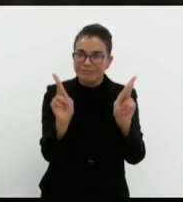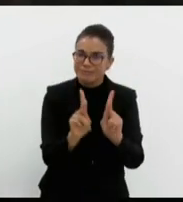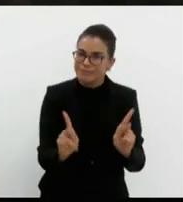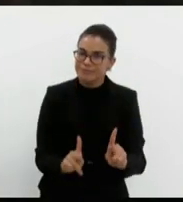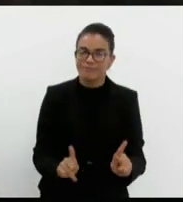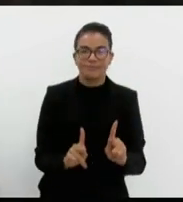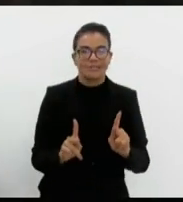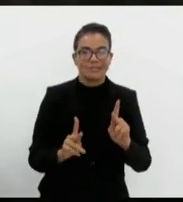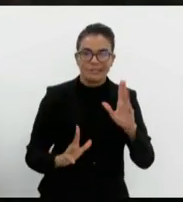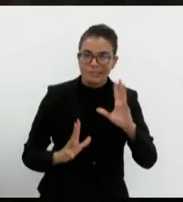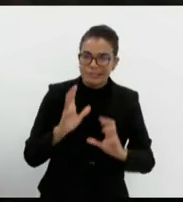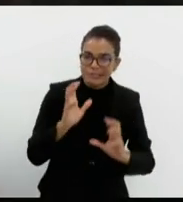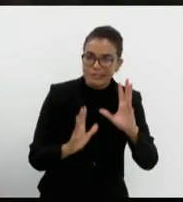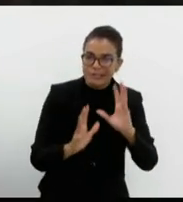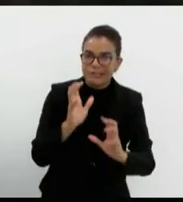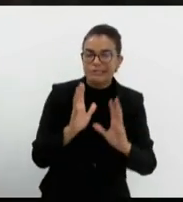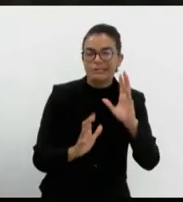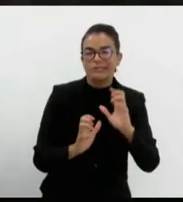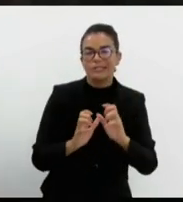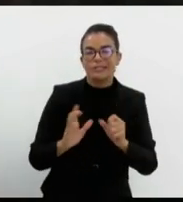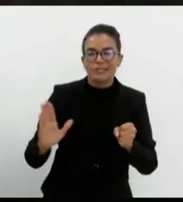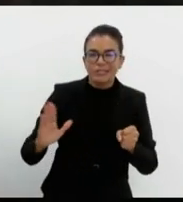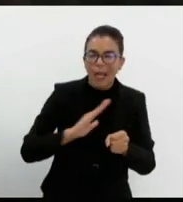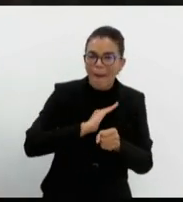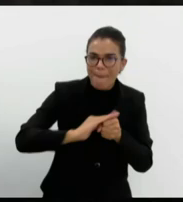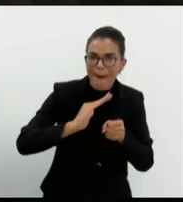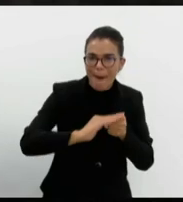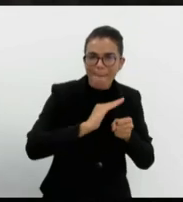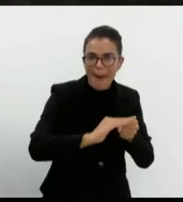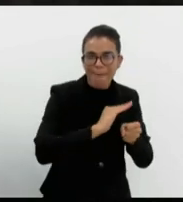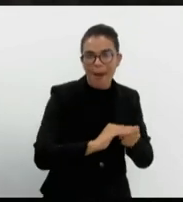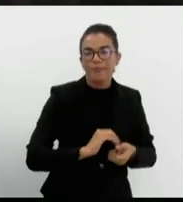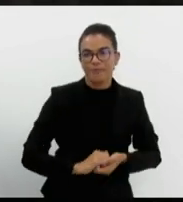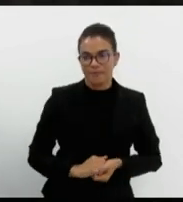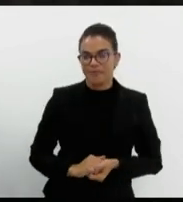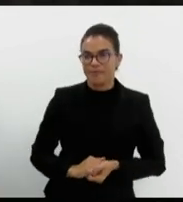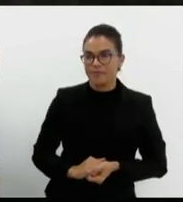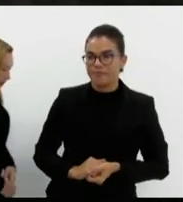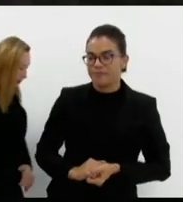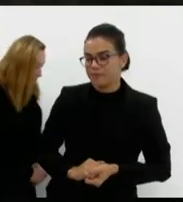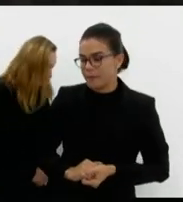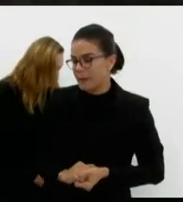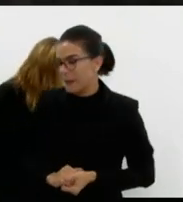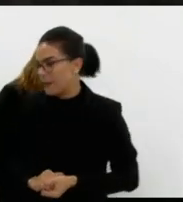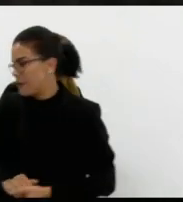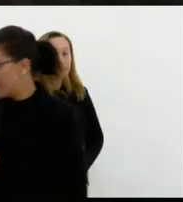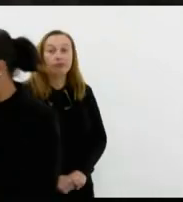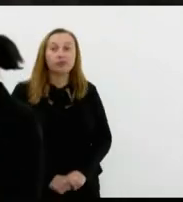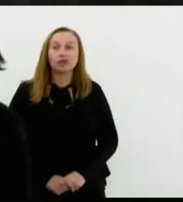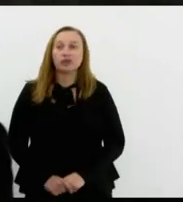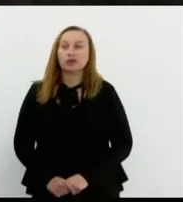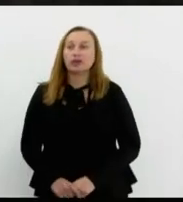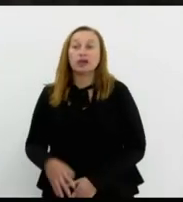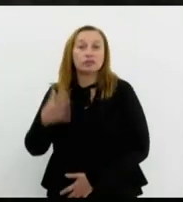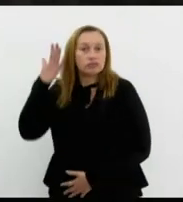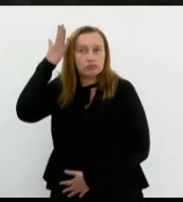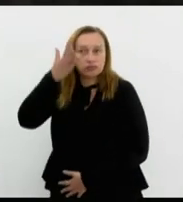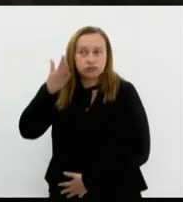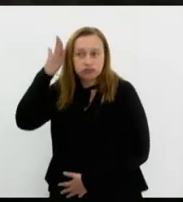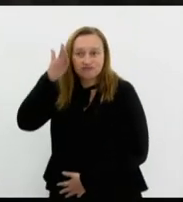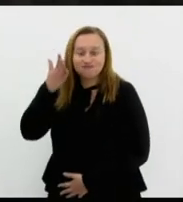que já ceifou dezenas de milhares de vidas. Esse pronunciamento,